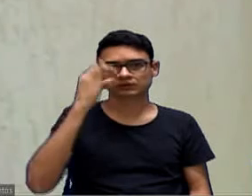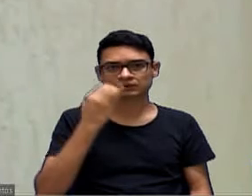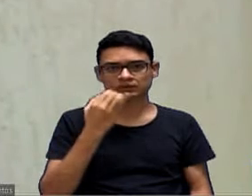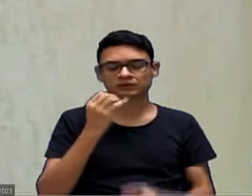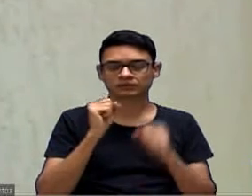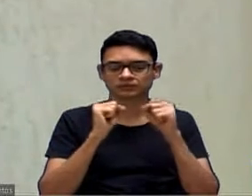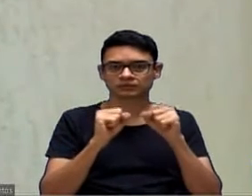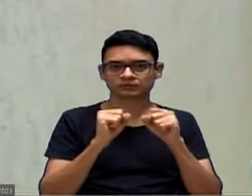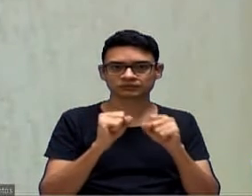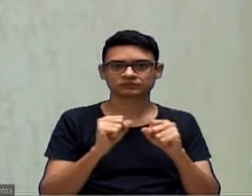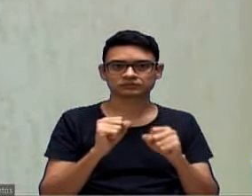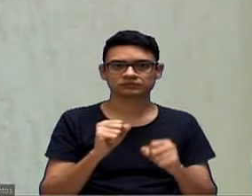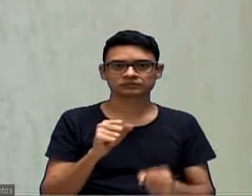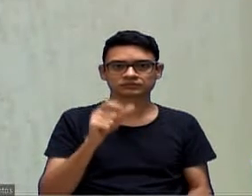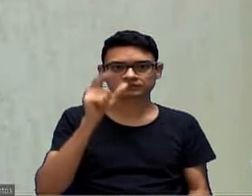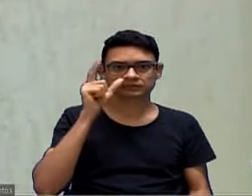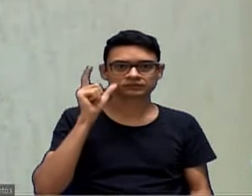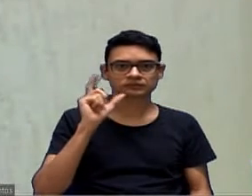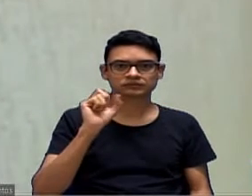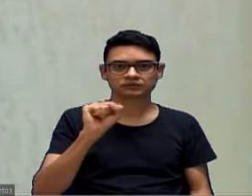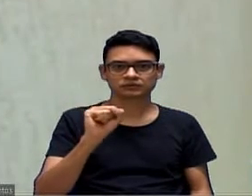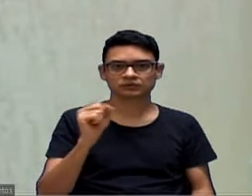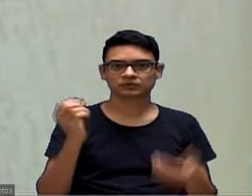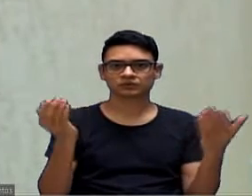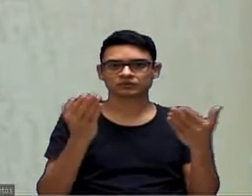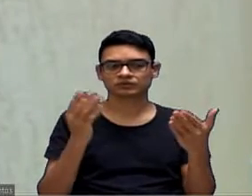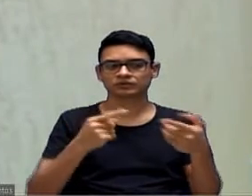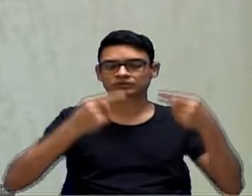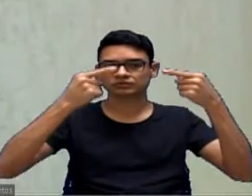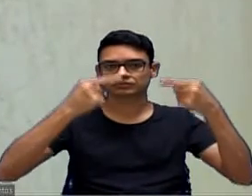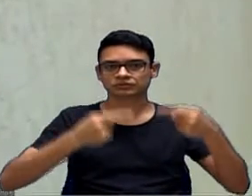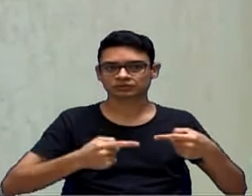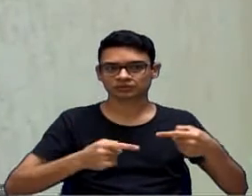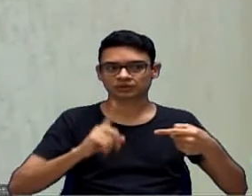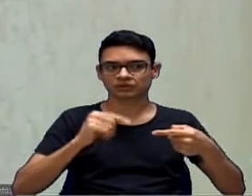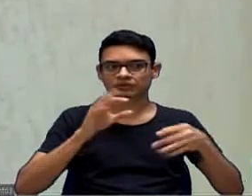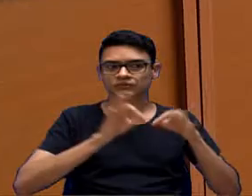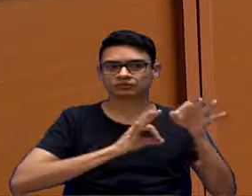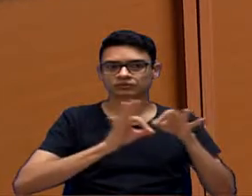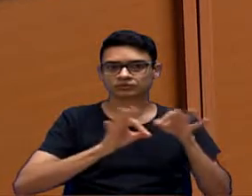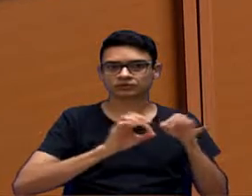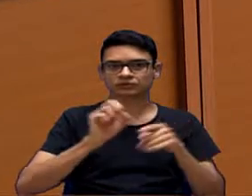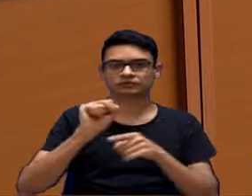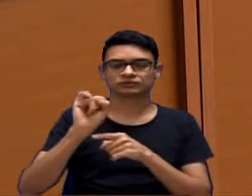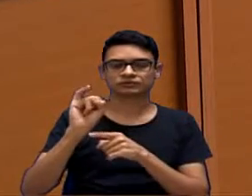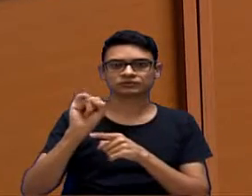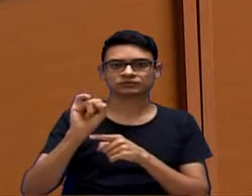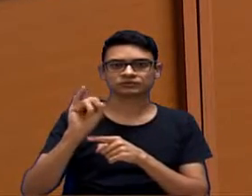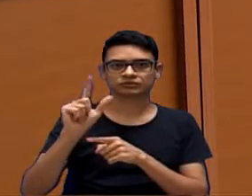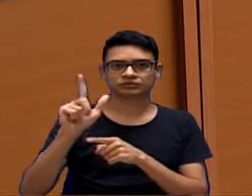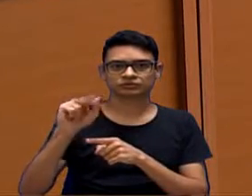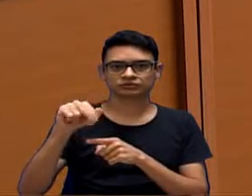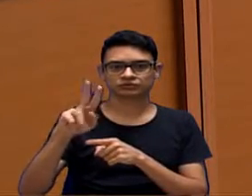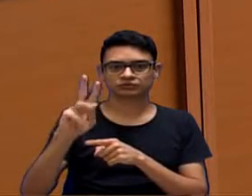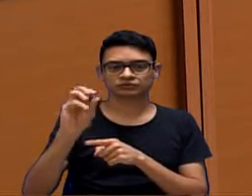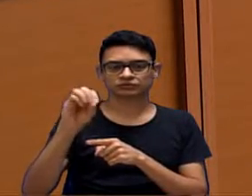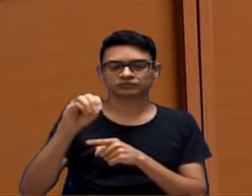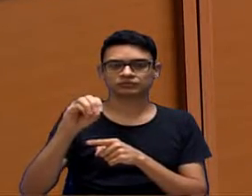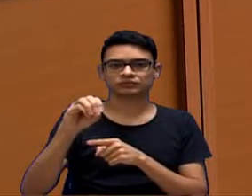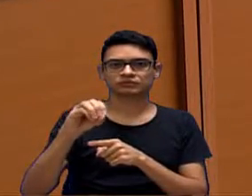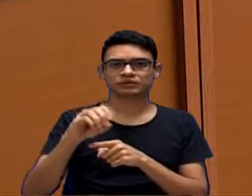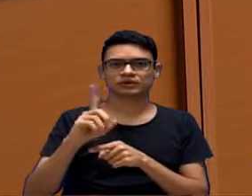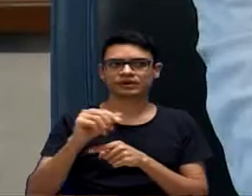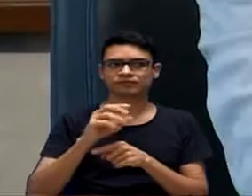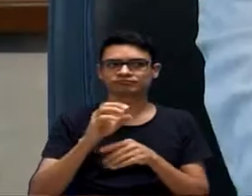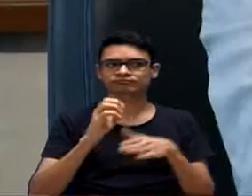Yara. Vereador Luiz Santos, esse debate que a gente está fazendo com o projeto do vereador Silvano, o senhor mesmo disse, tem determinados empreendimentos,